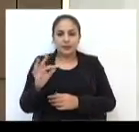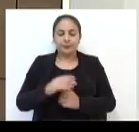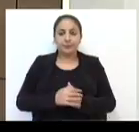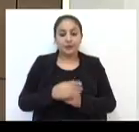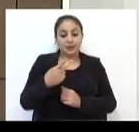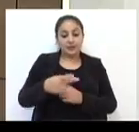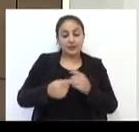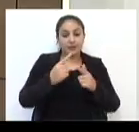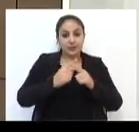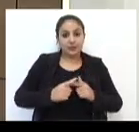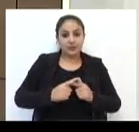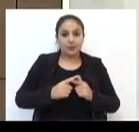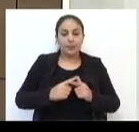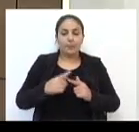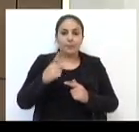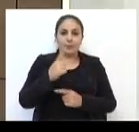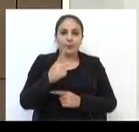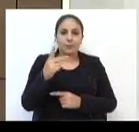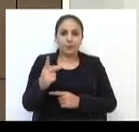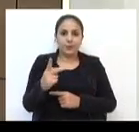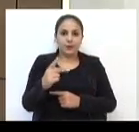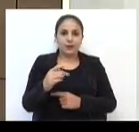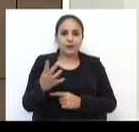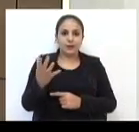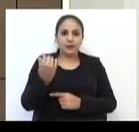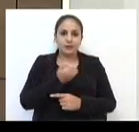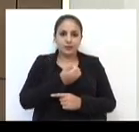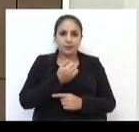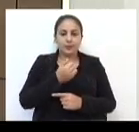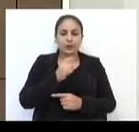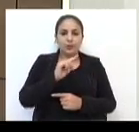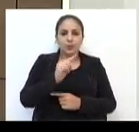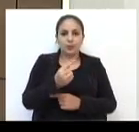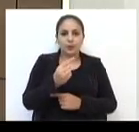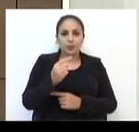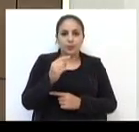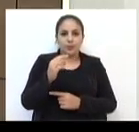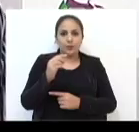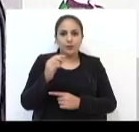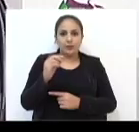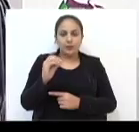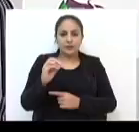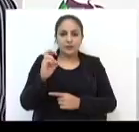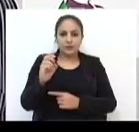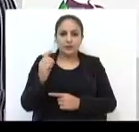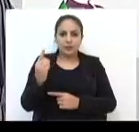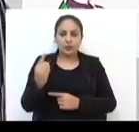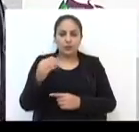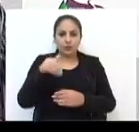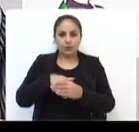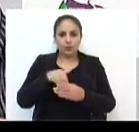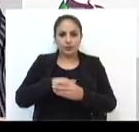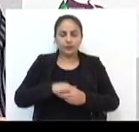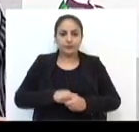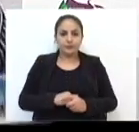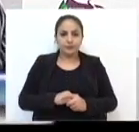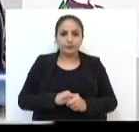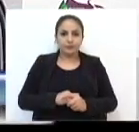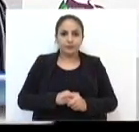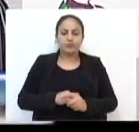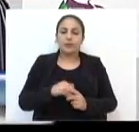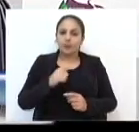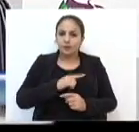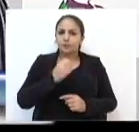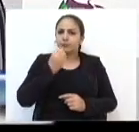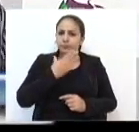concorrendo no Partido Progressista, alcançou 1.051 votos. Fiz um mandato bem produtivo em prol da